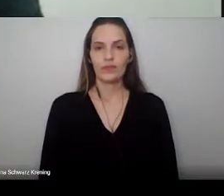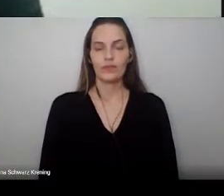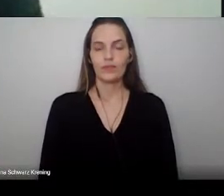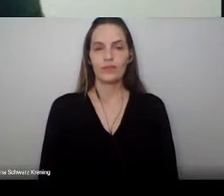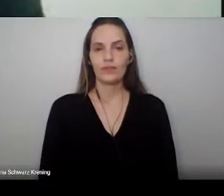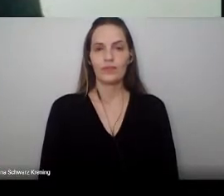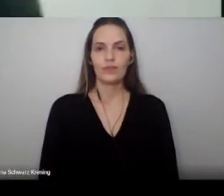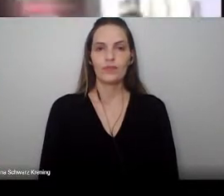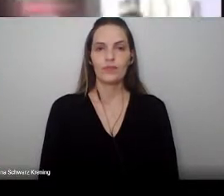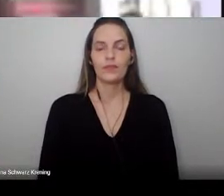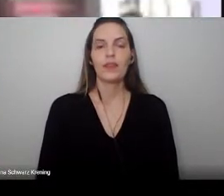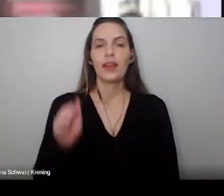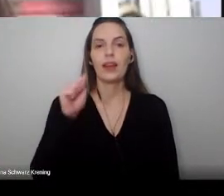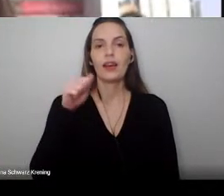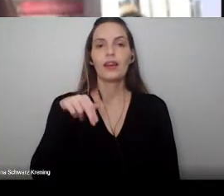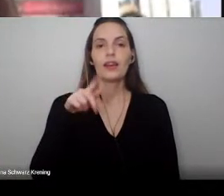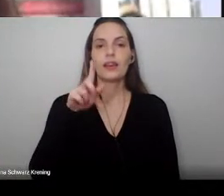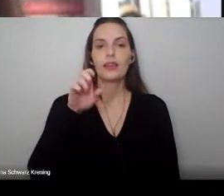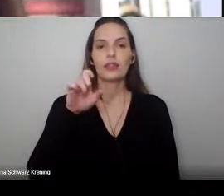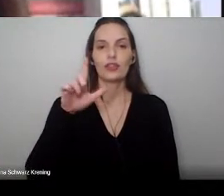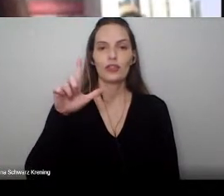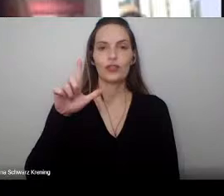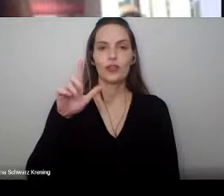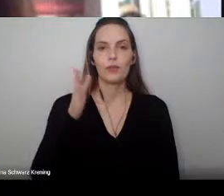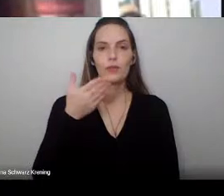Anjo, Gabriel, Arieta.